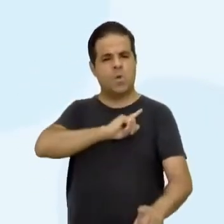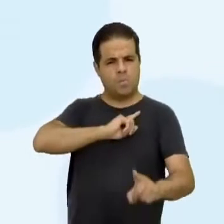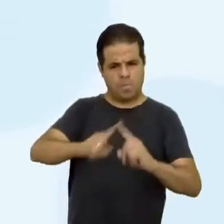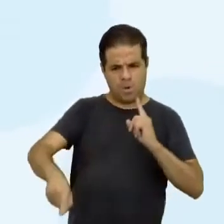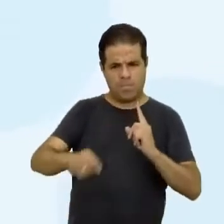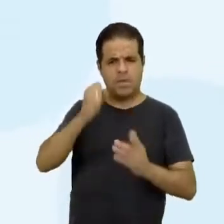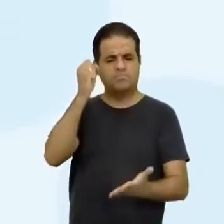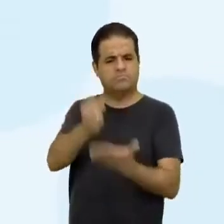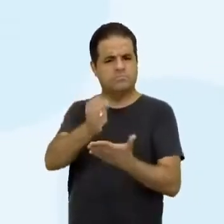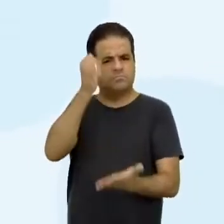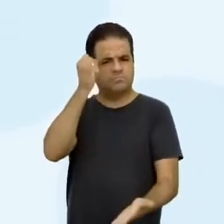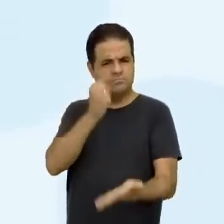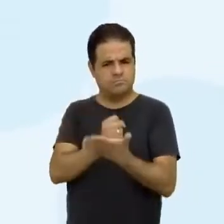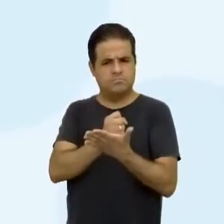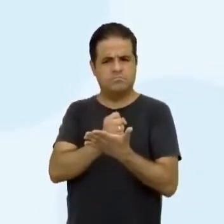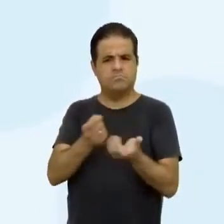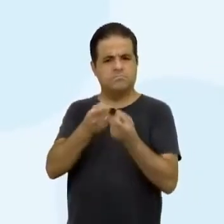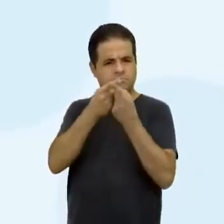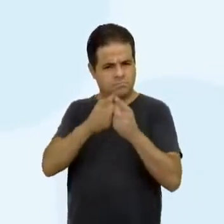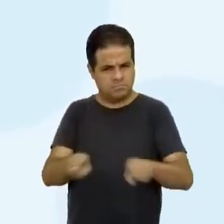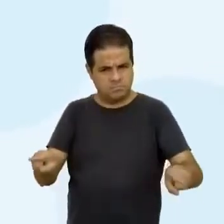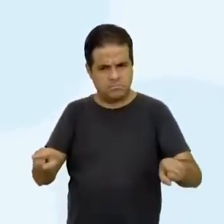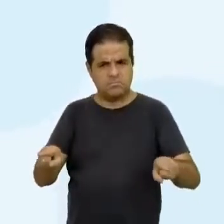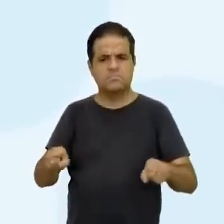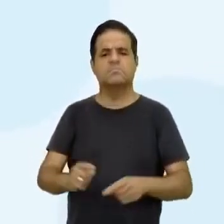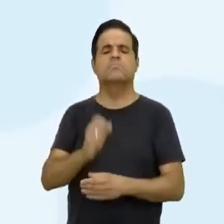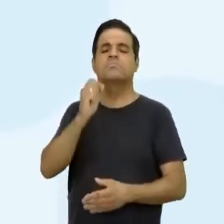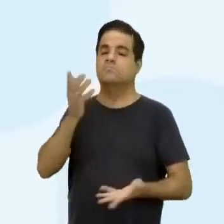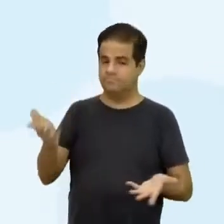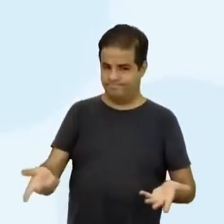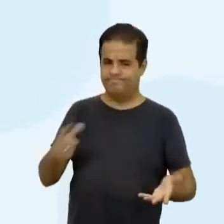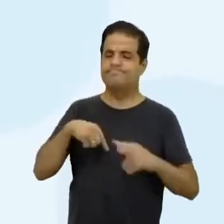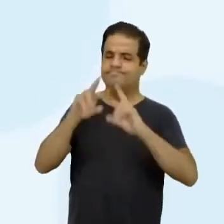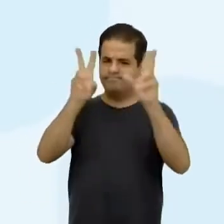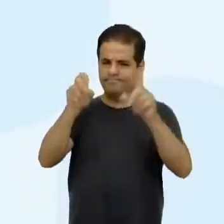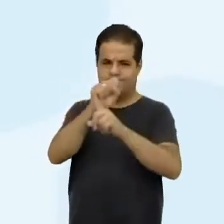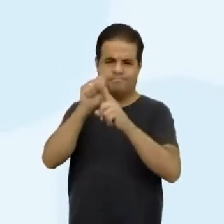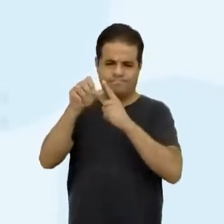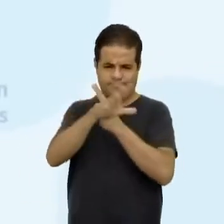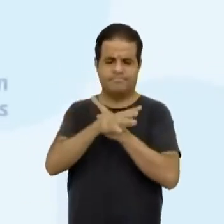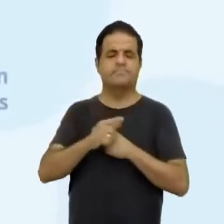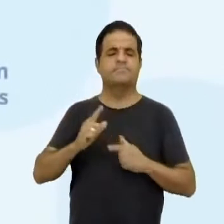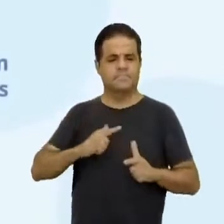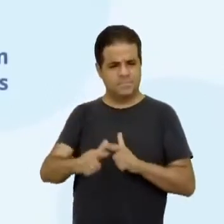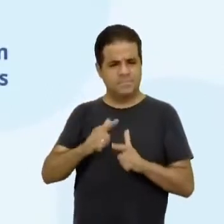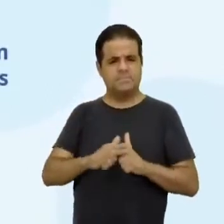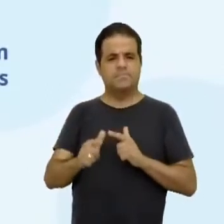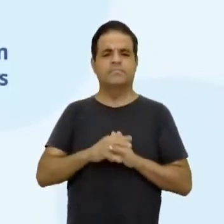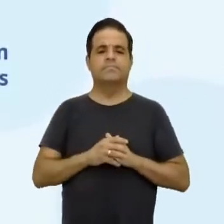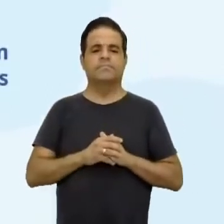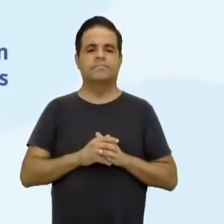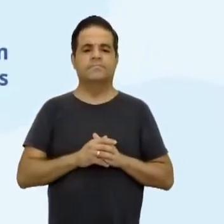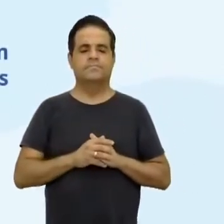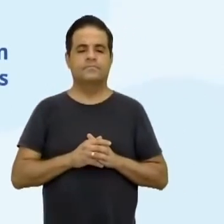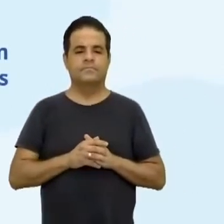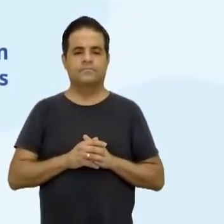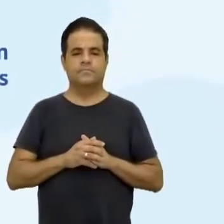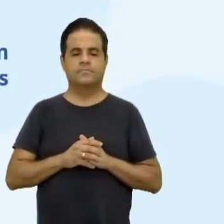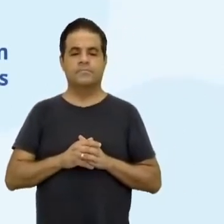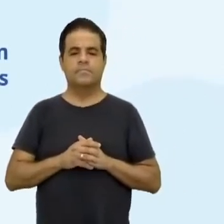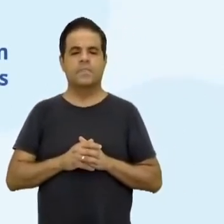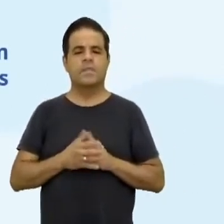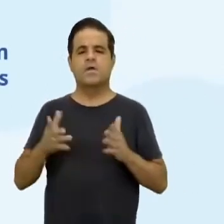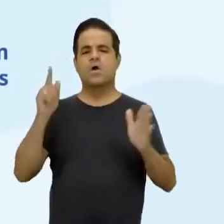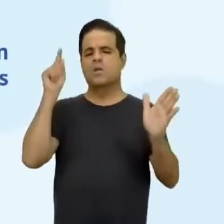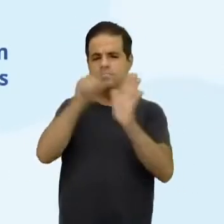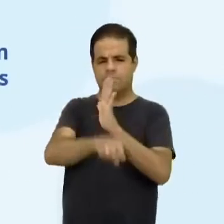Proibição do divórcio. Então, a gente tem ainda essa questão social da proibição do divórcio. E aí, eu vou deixar